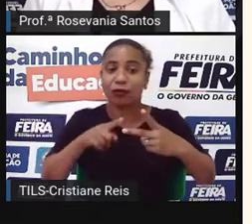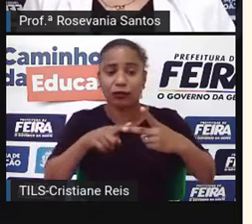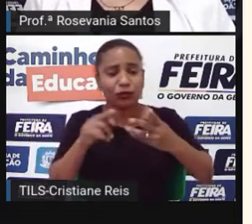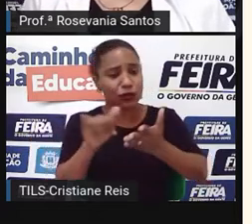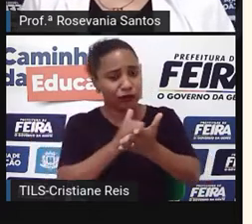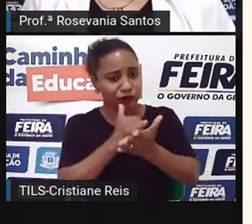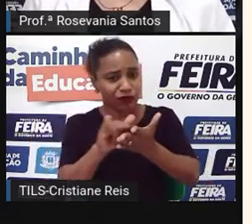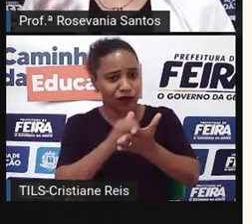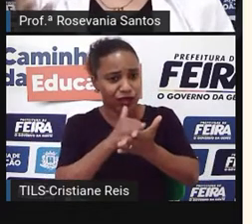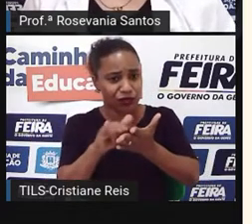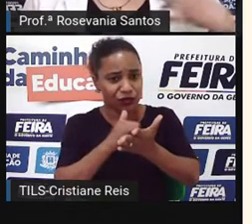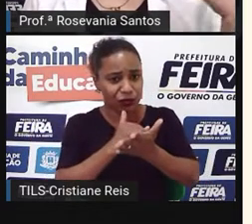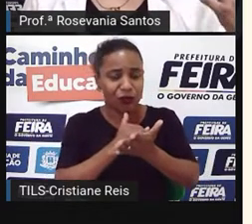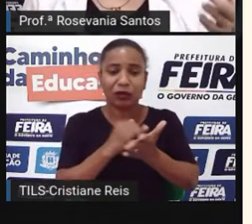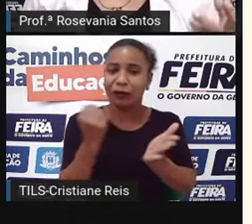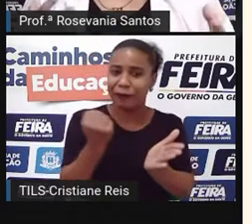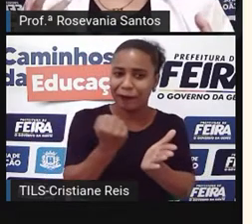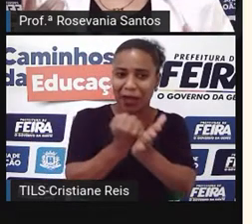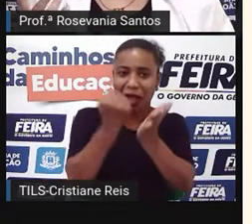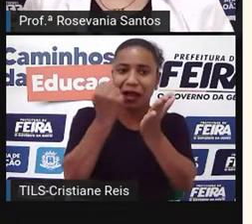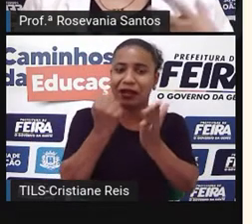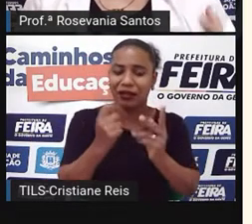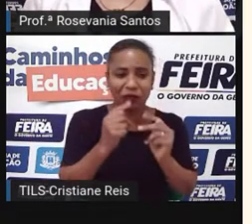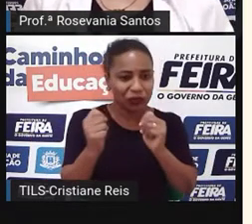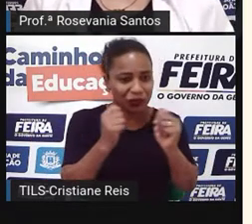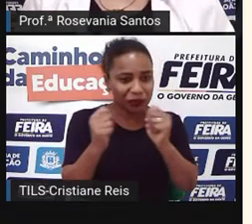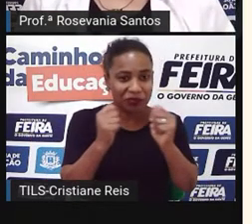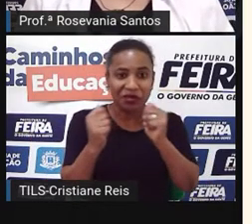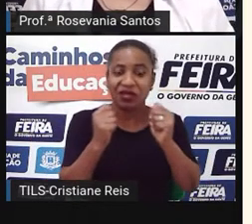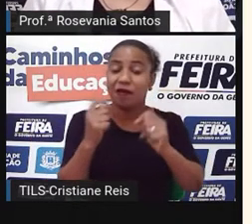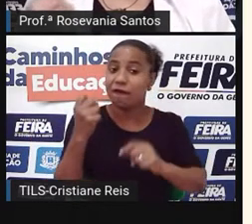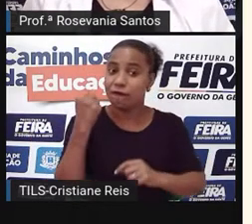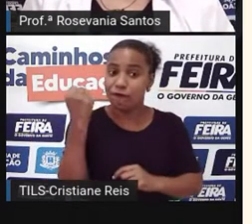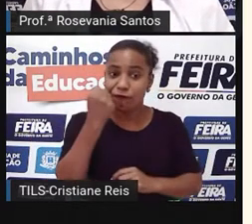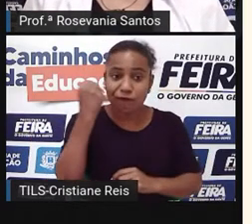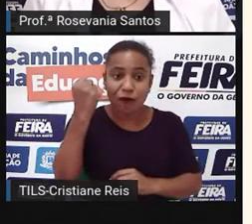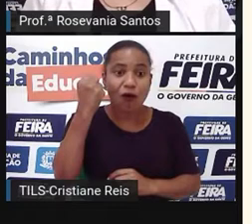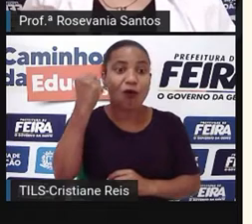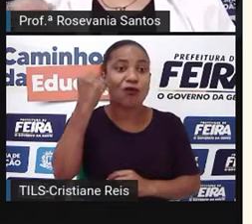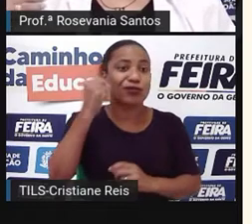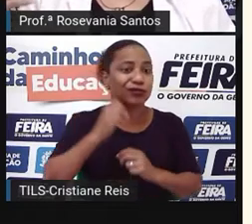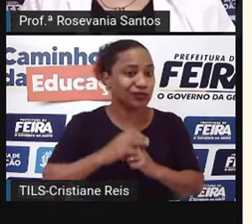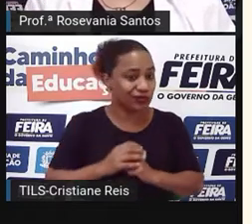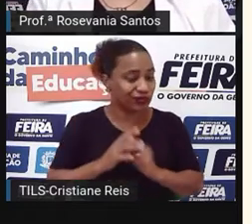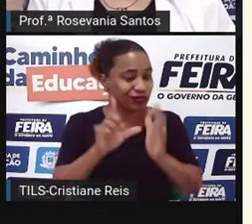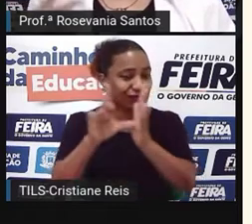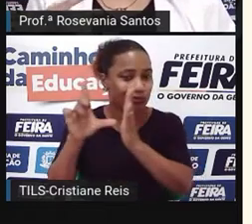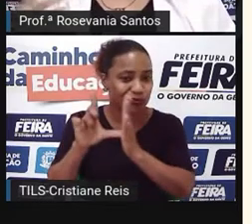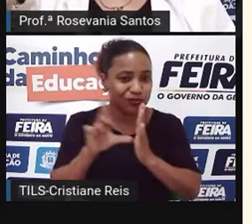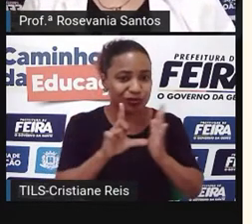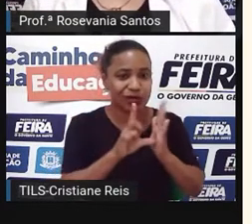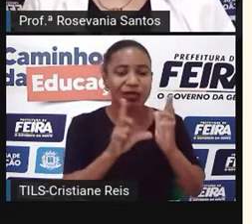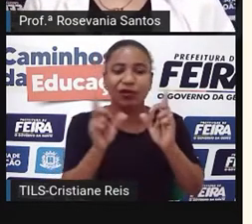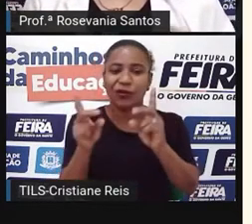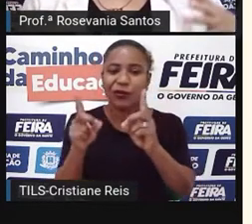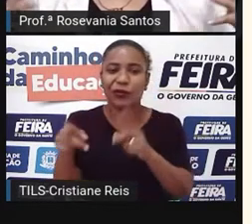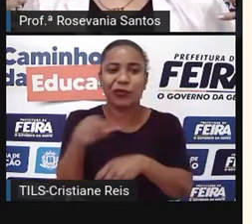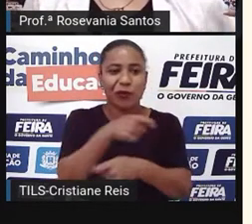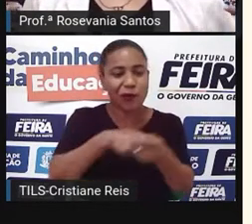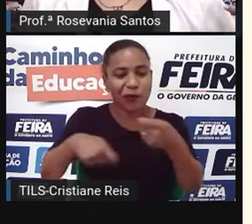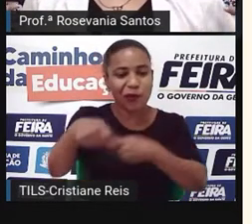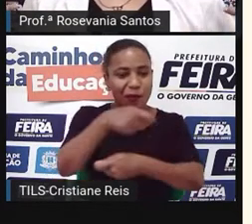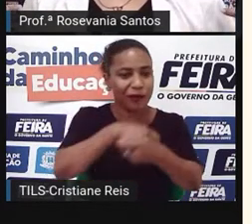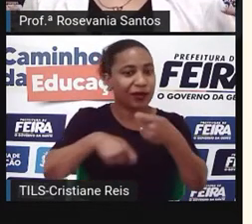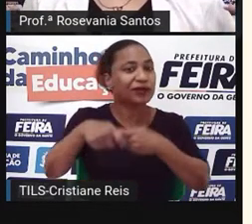marcas, muitas lojas, muitos estabelecimentos, né,